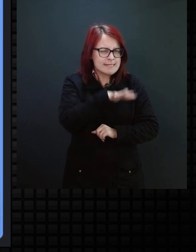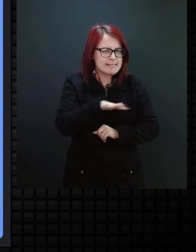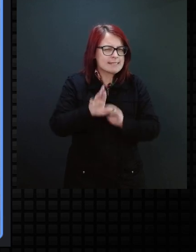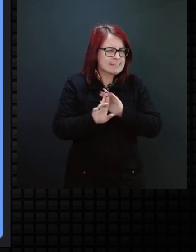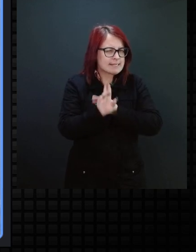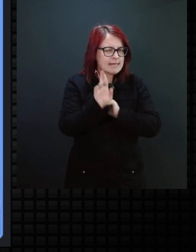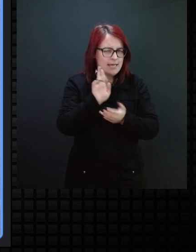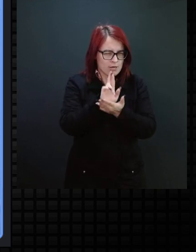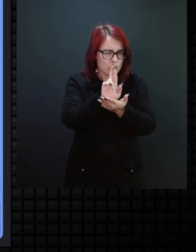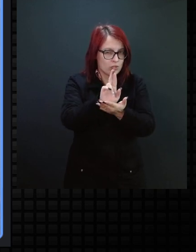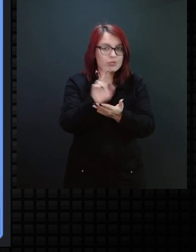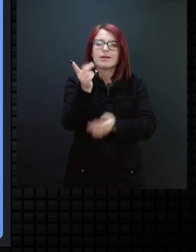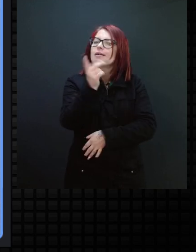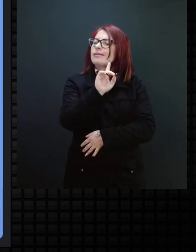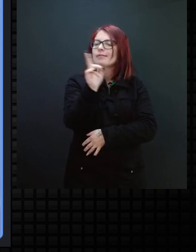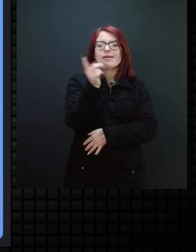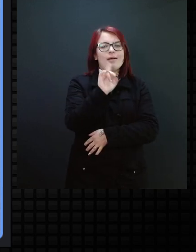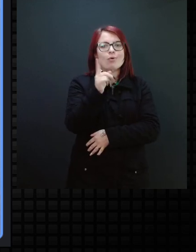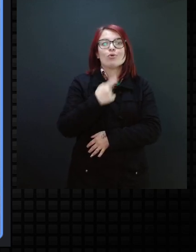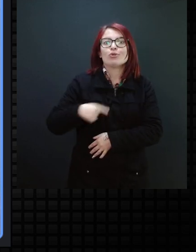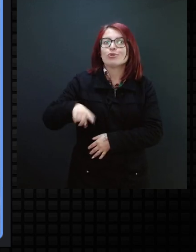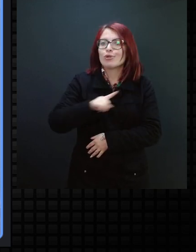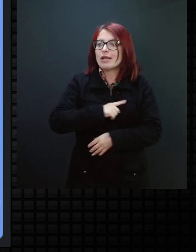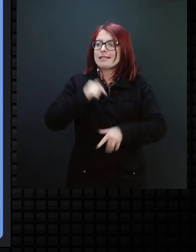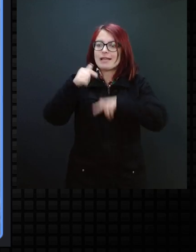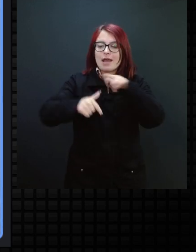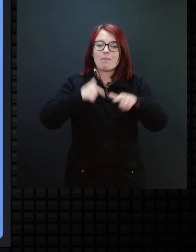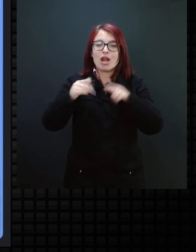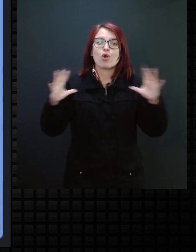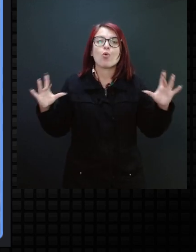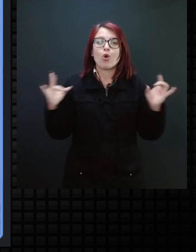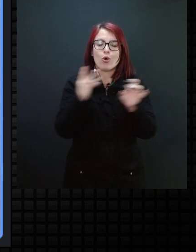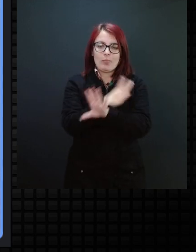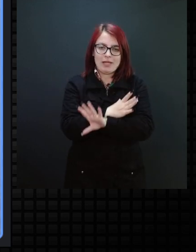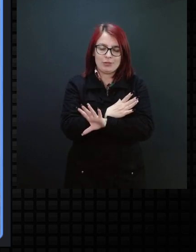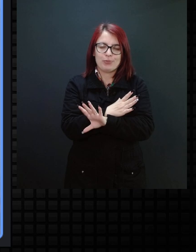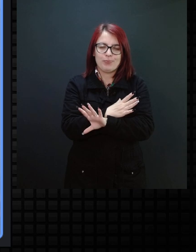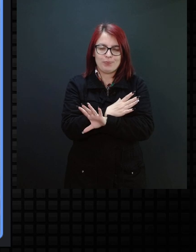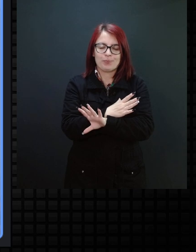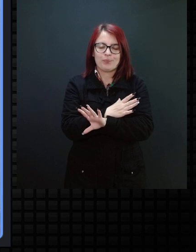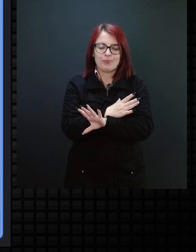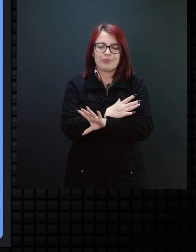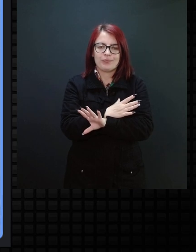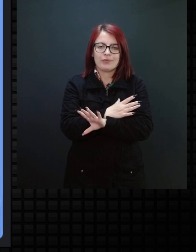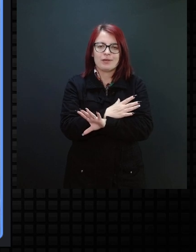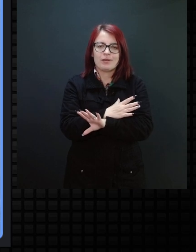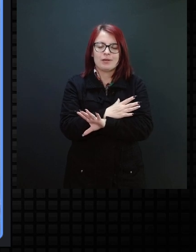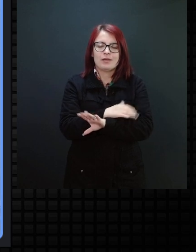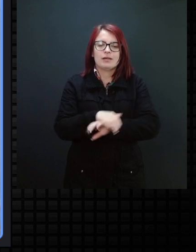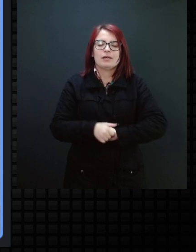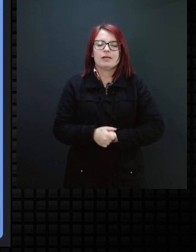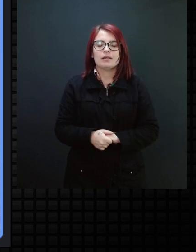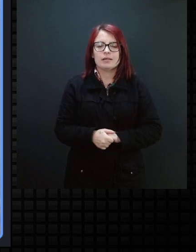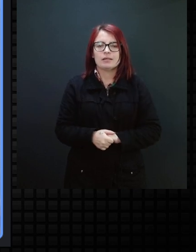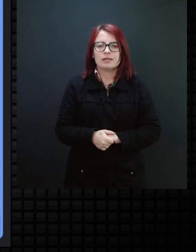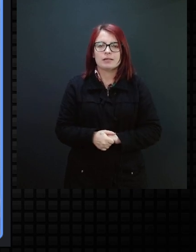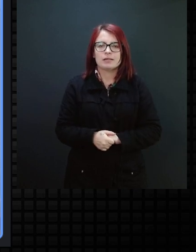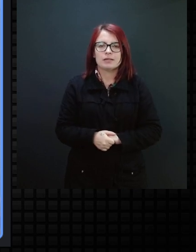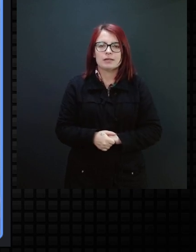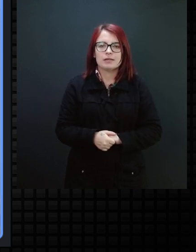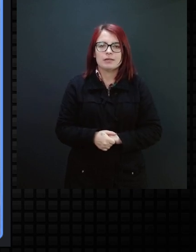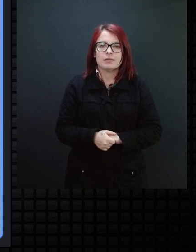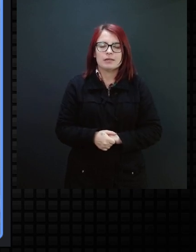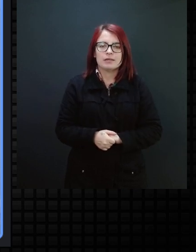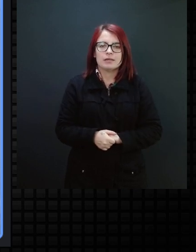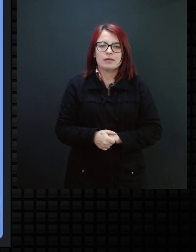contraturno, para atividades de complementação curricular, quatro horas semanais, diluídos aí